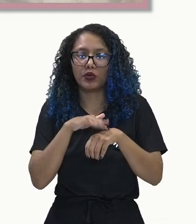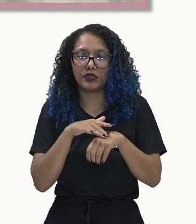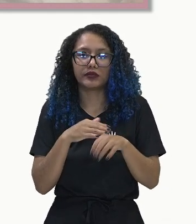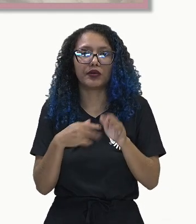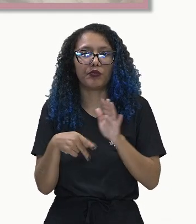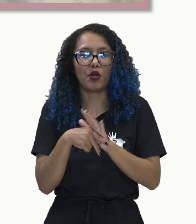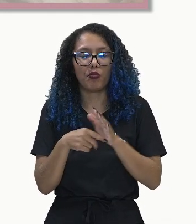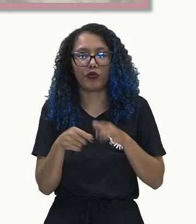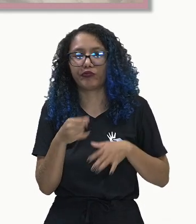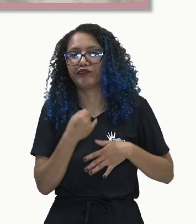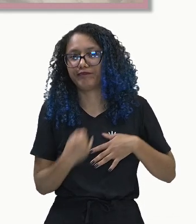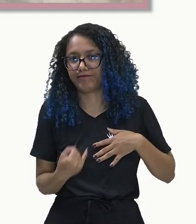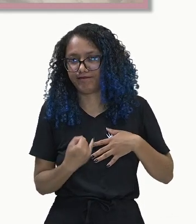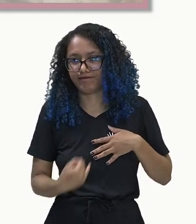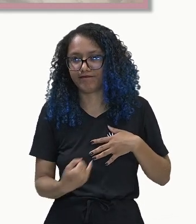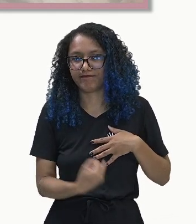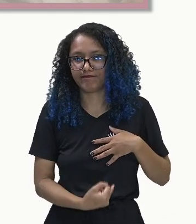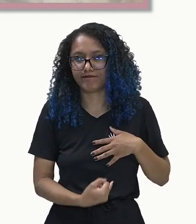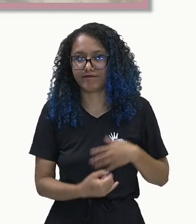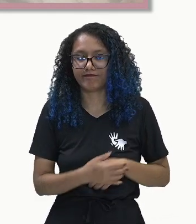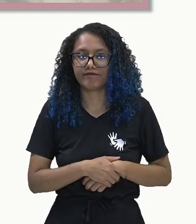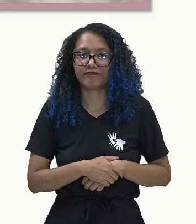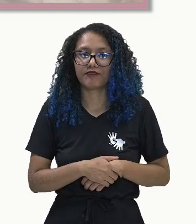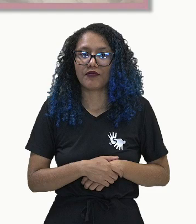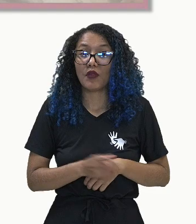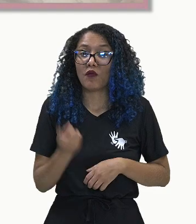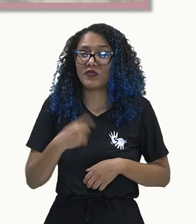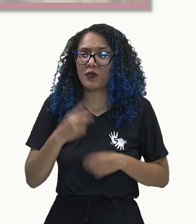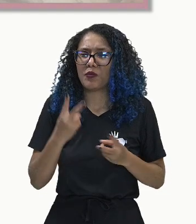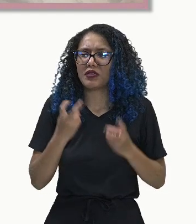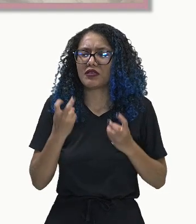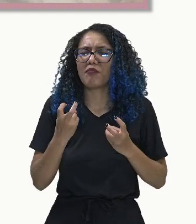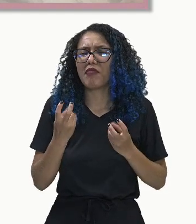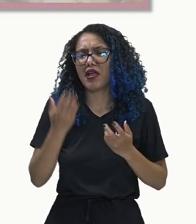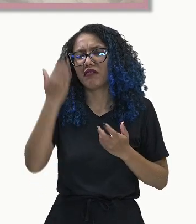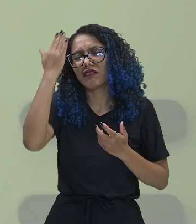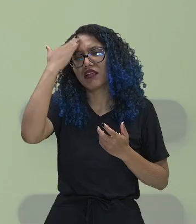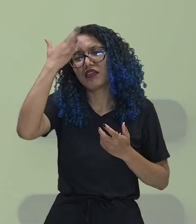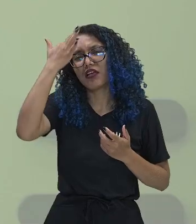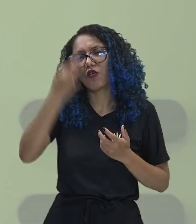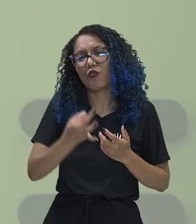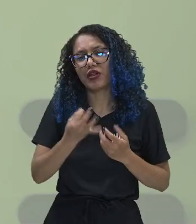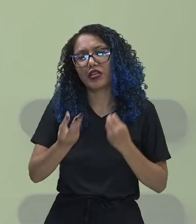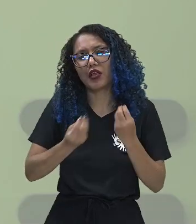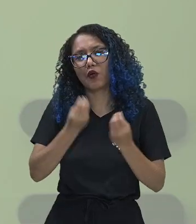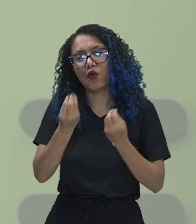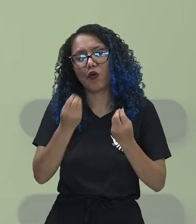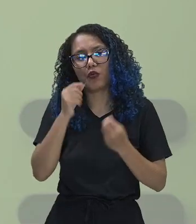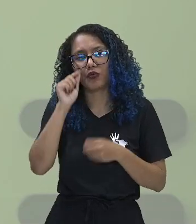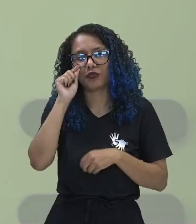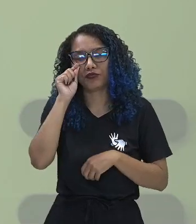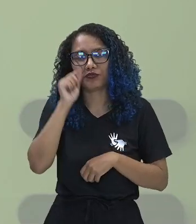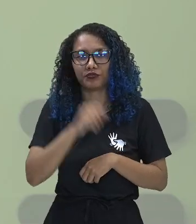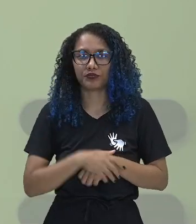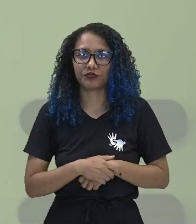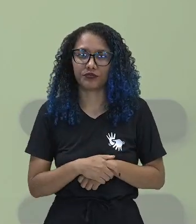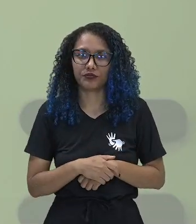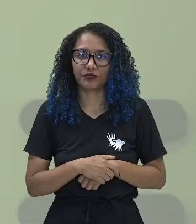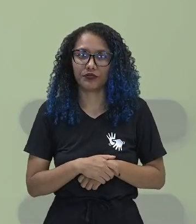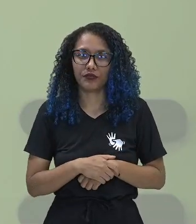linfático para que vocês entendam e essa ilustração é